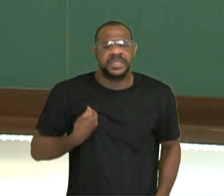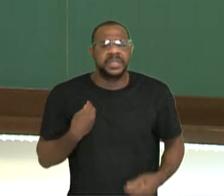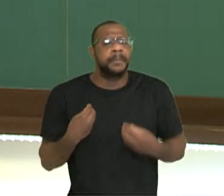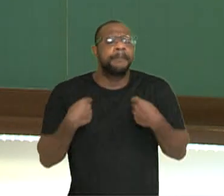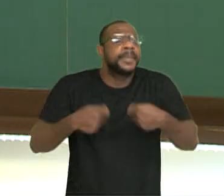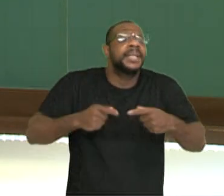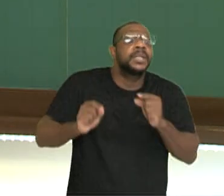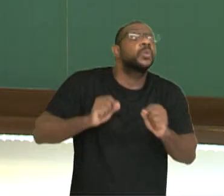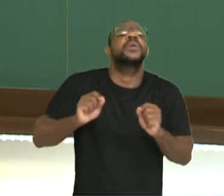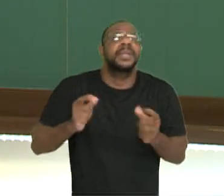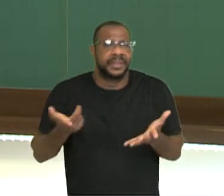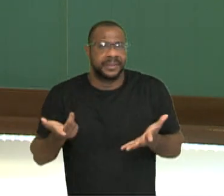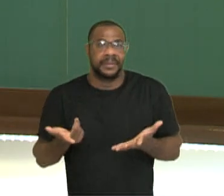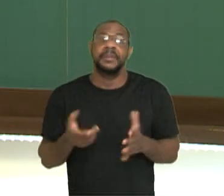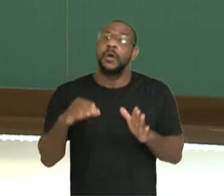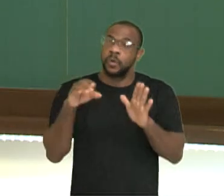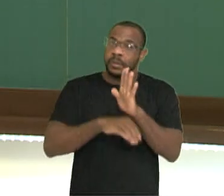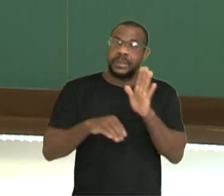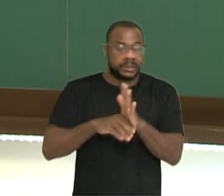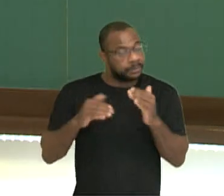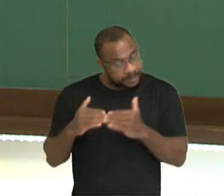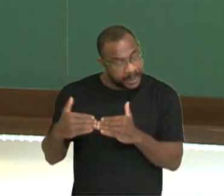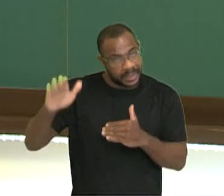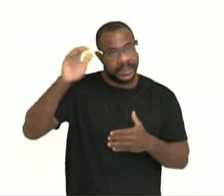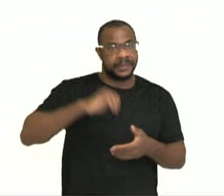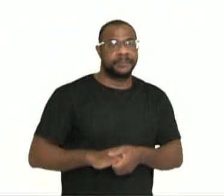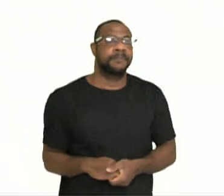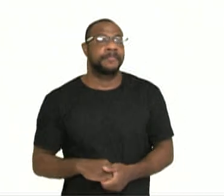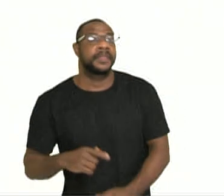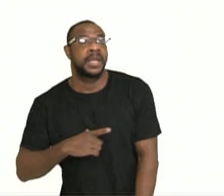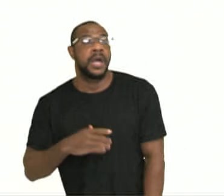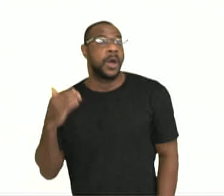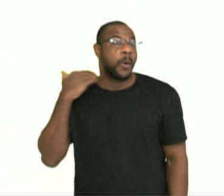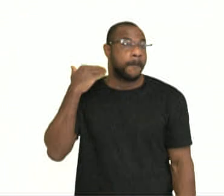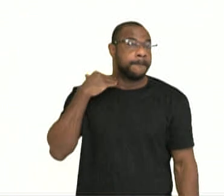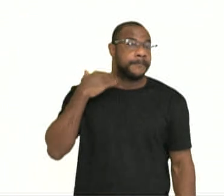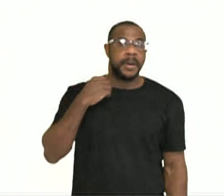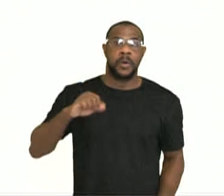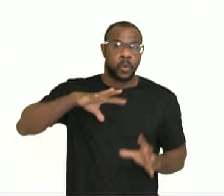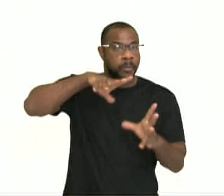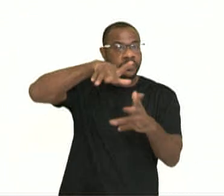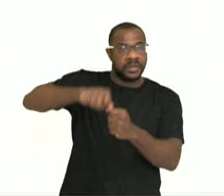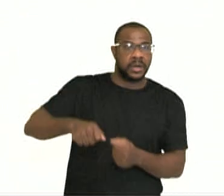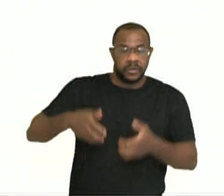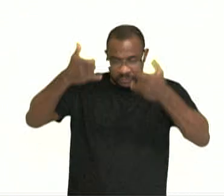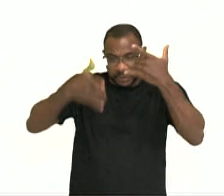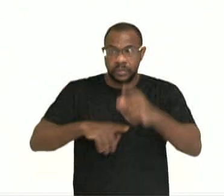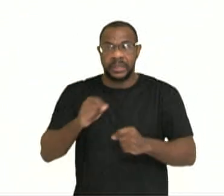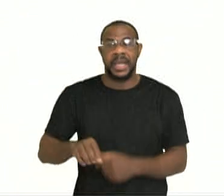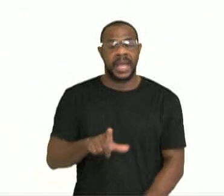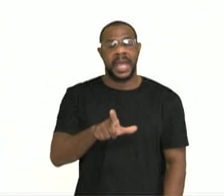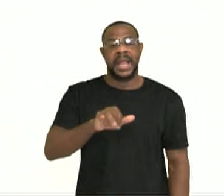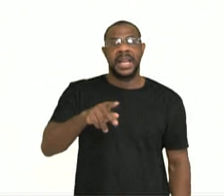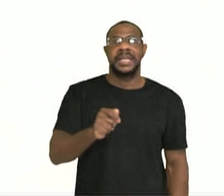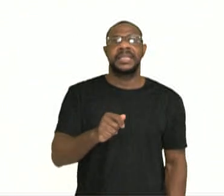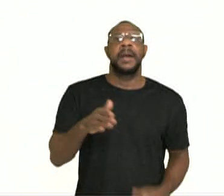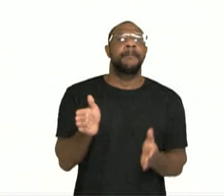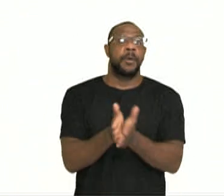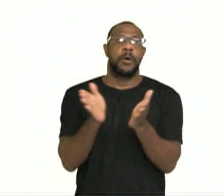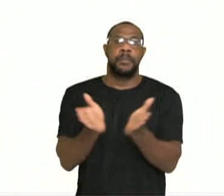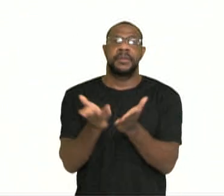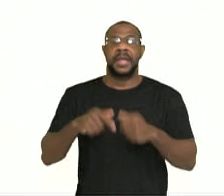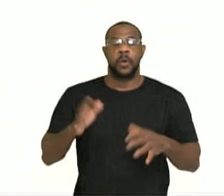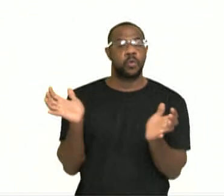além desse conceito. E aí nós temos ali, o Banco Mundial trabalha com a ideia da linha da pobreza. Se utiliza de um